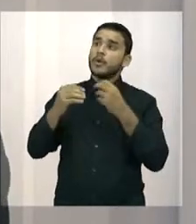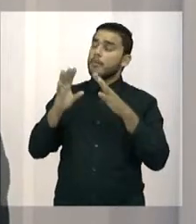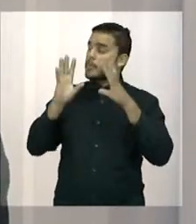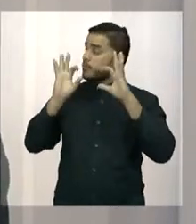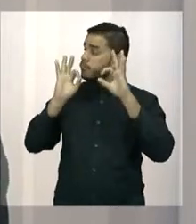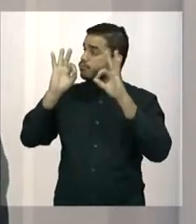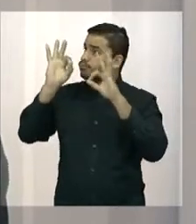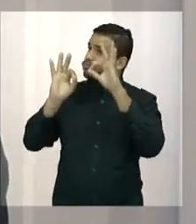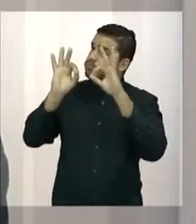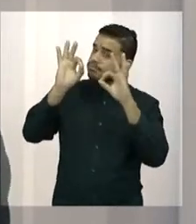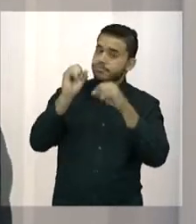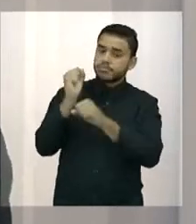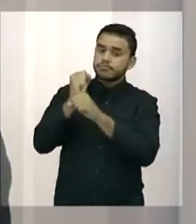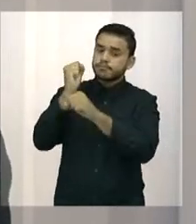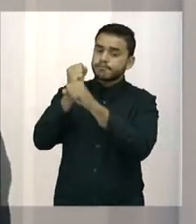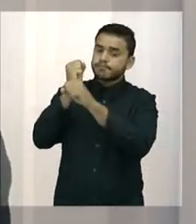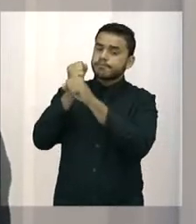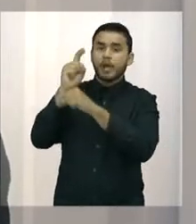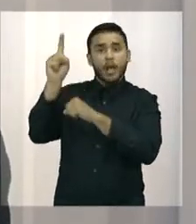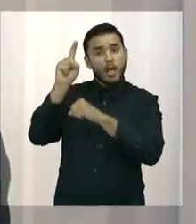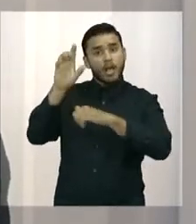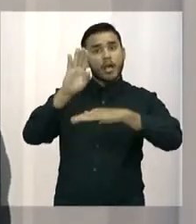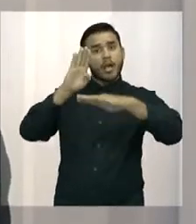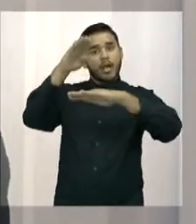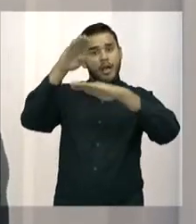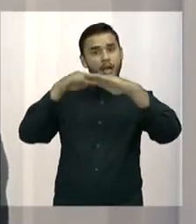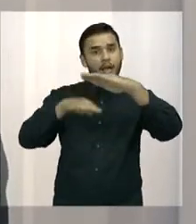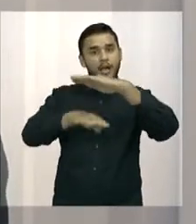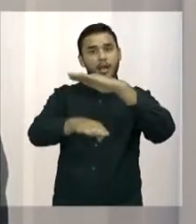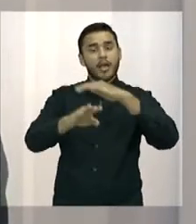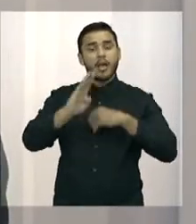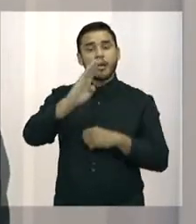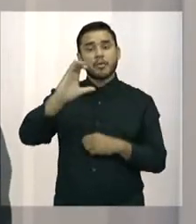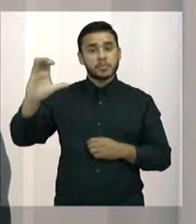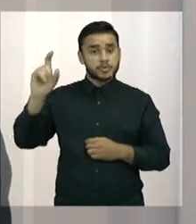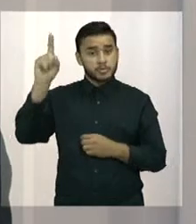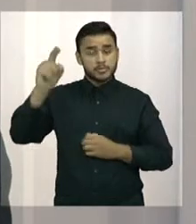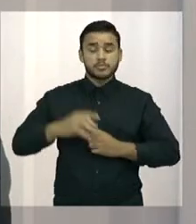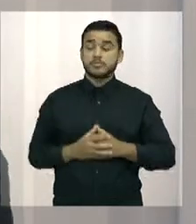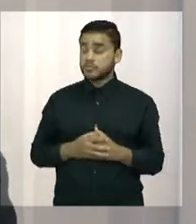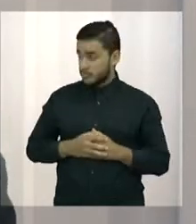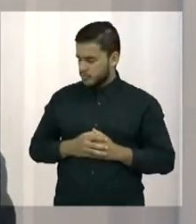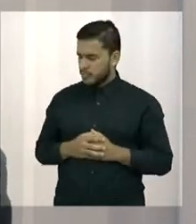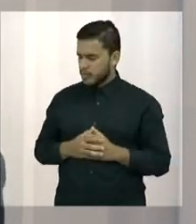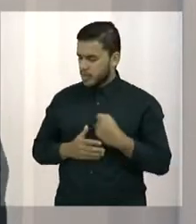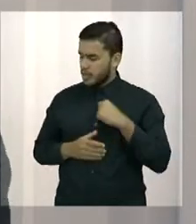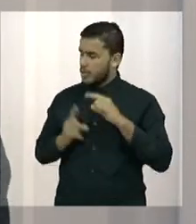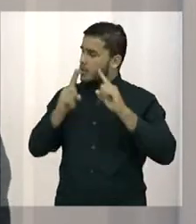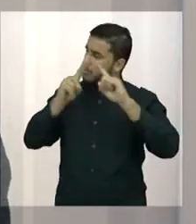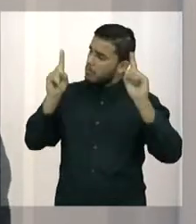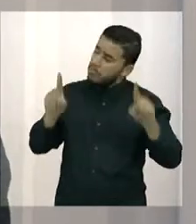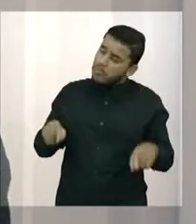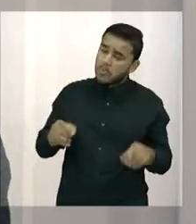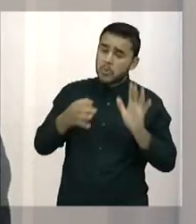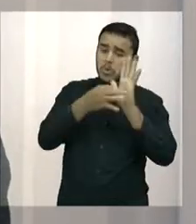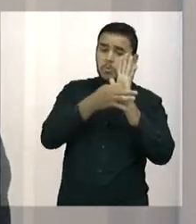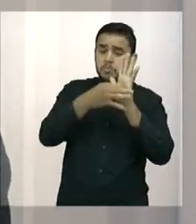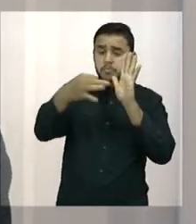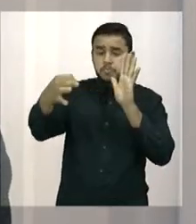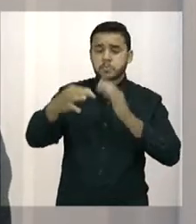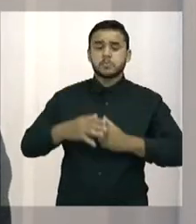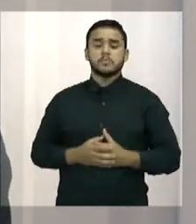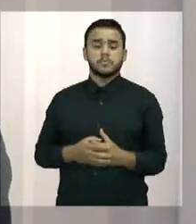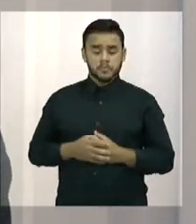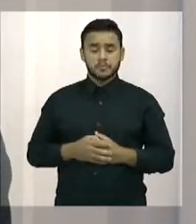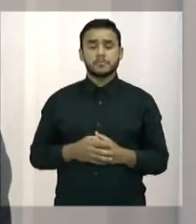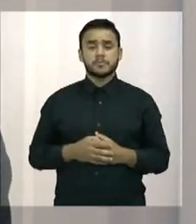E eu fiz um dos projetos, até interessante, logicamente, indicativo, porque eu não posso... Não é? sou... É.